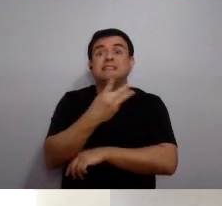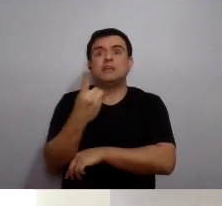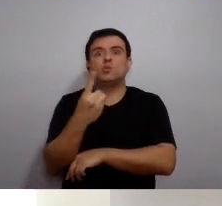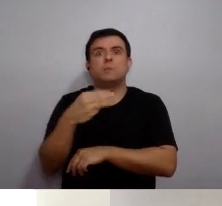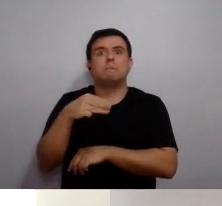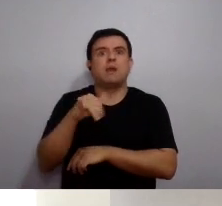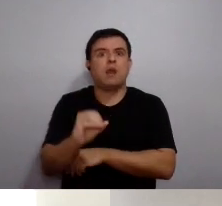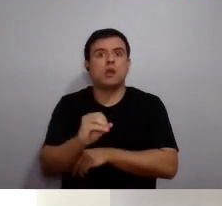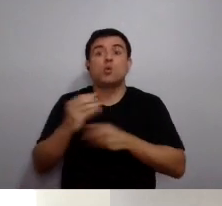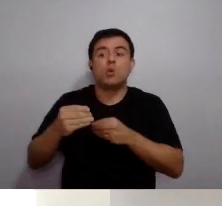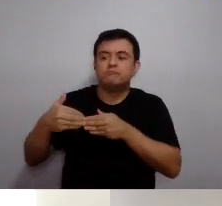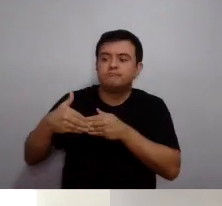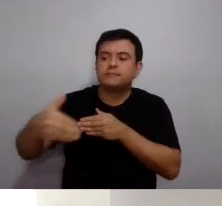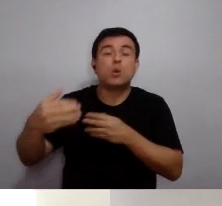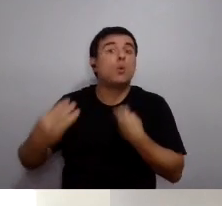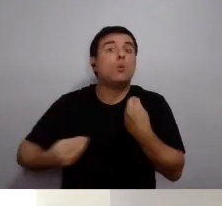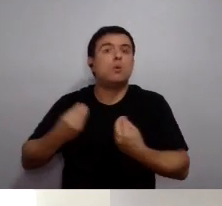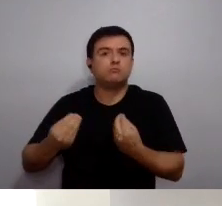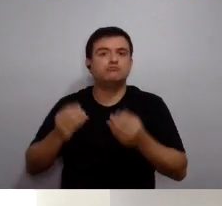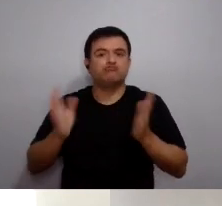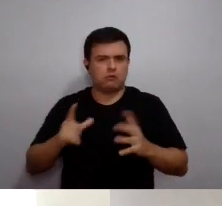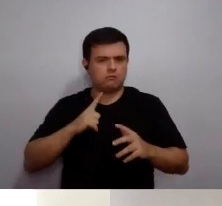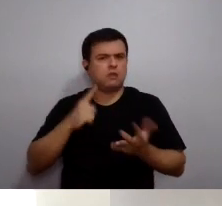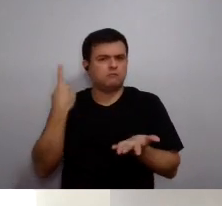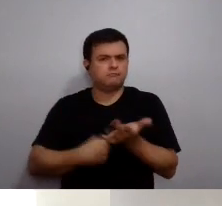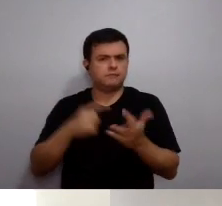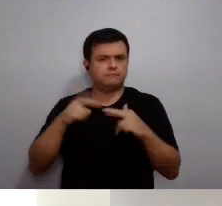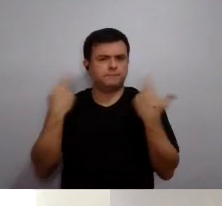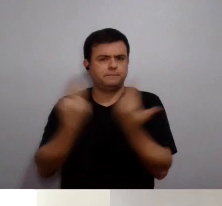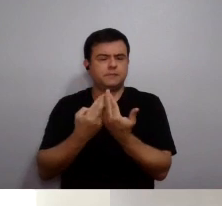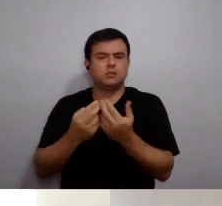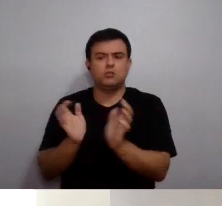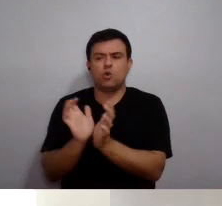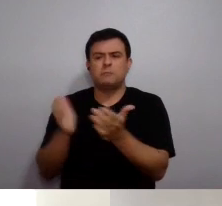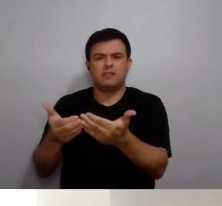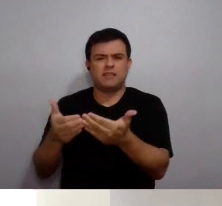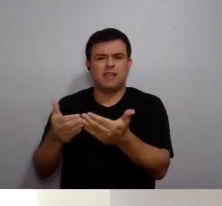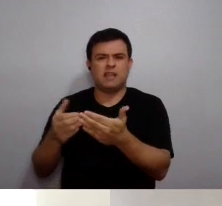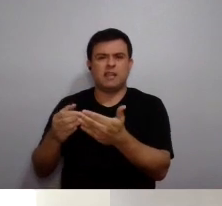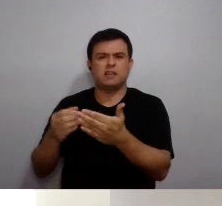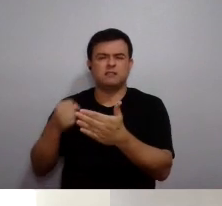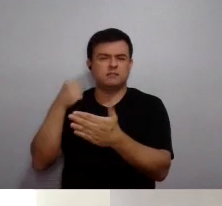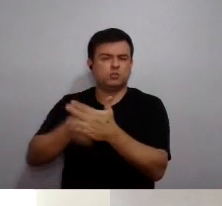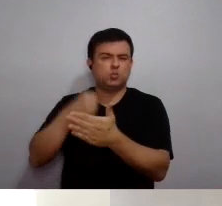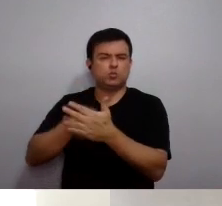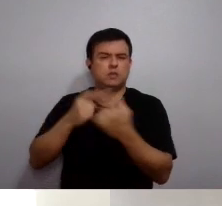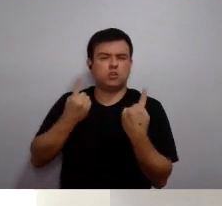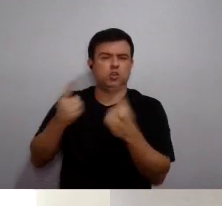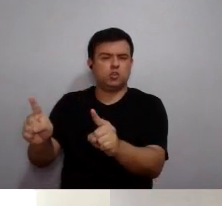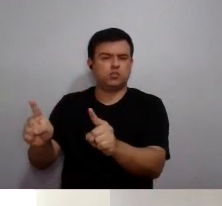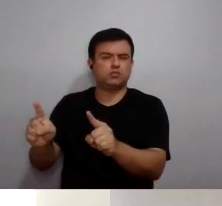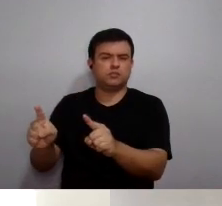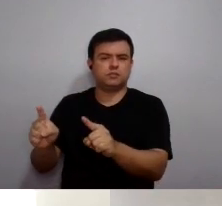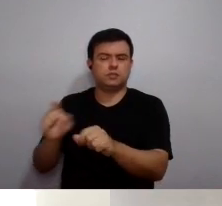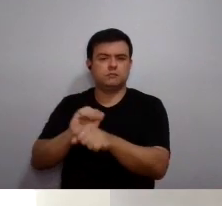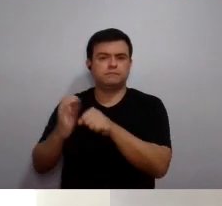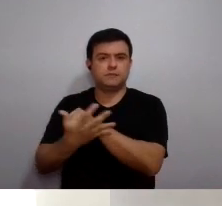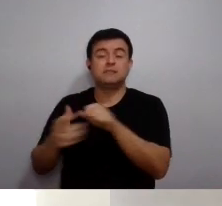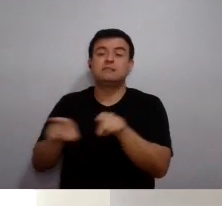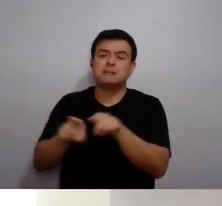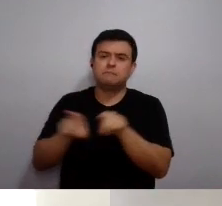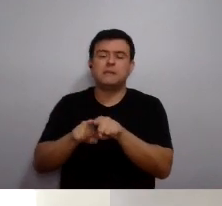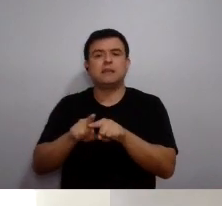dia 31 de maio, já temos uma reunião com o nosso comitê de enfrentamento, precisamos fazer as